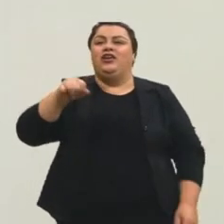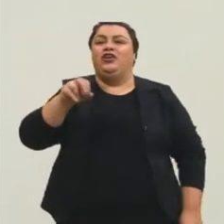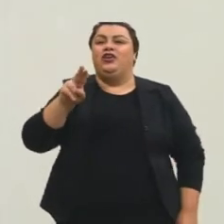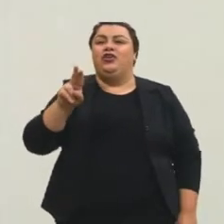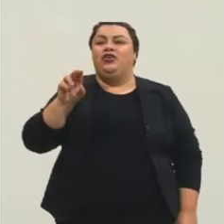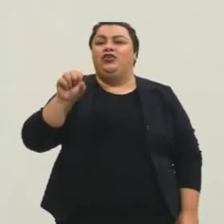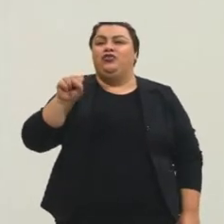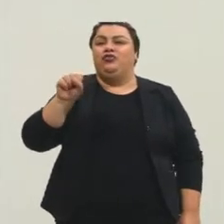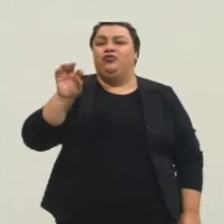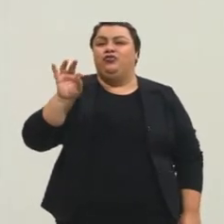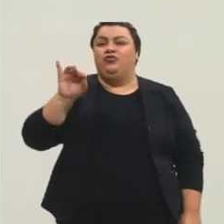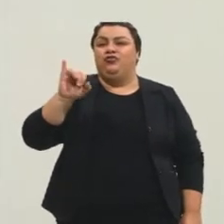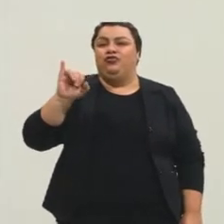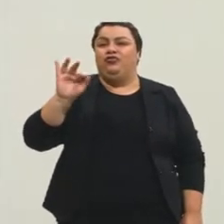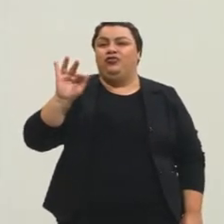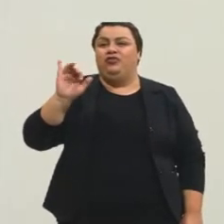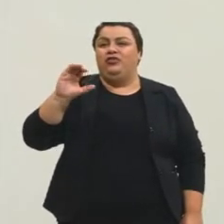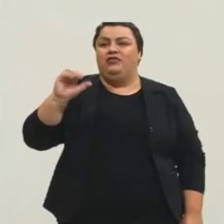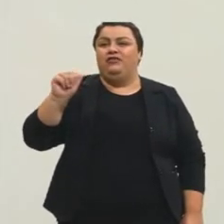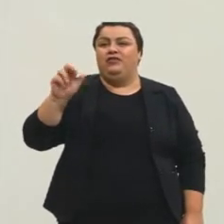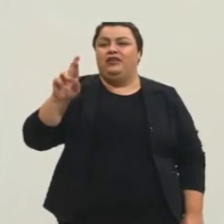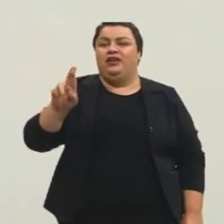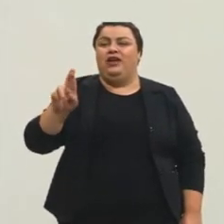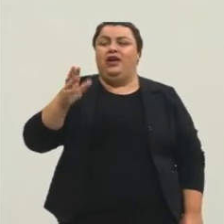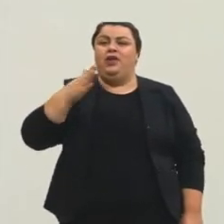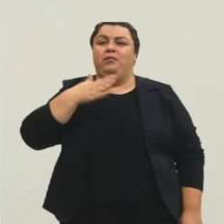justificar minha